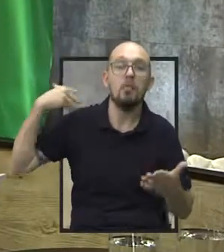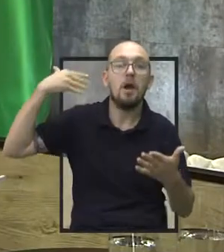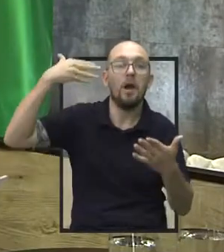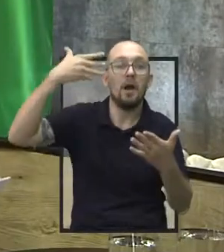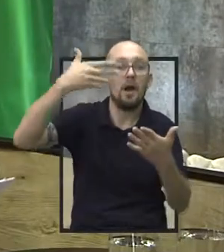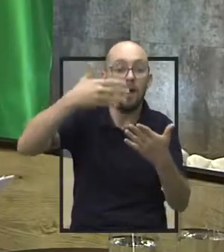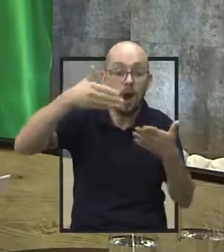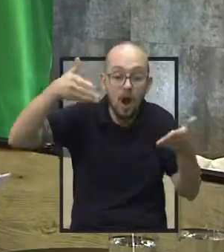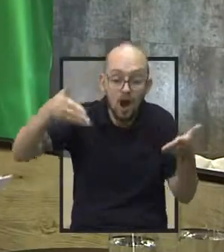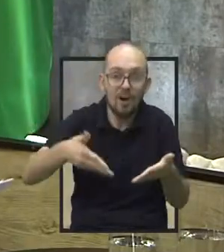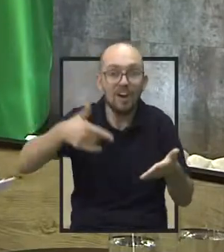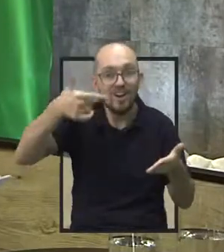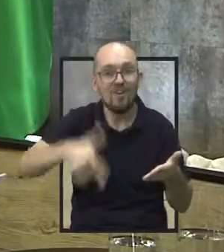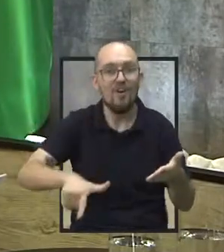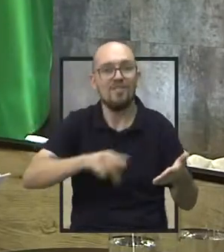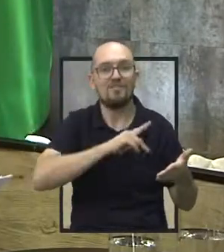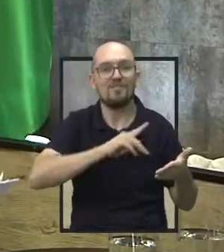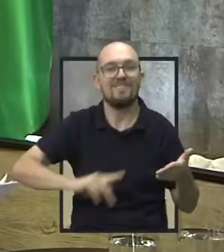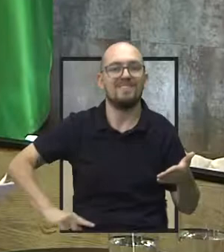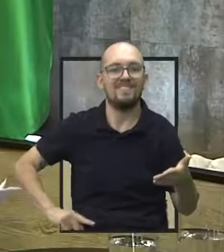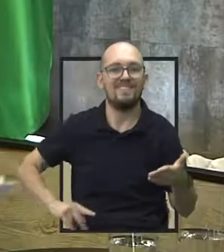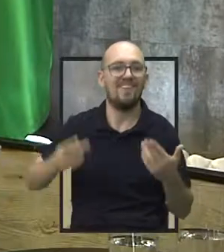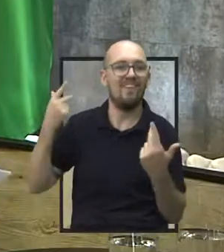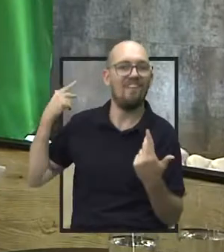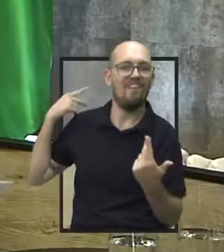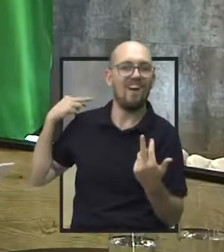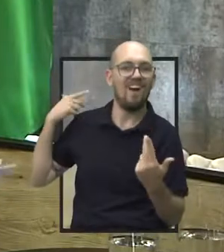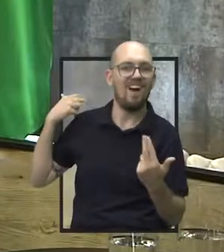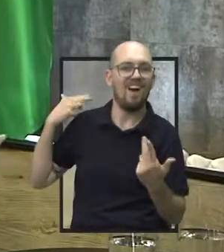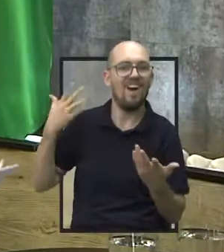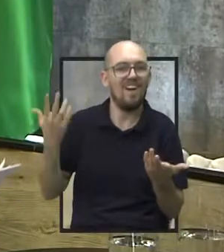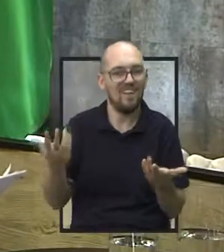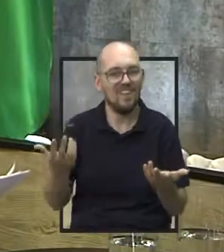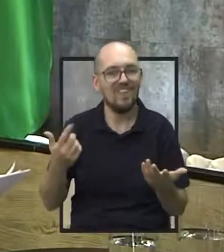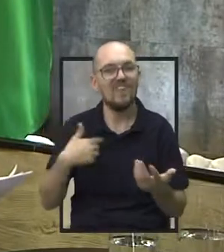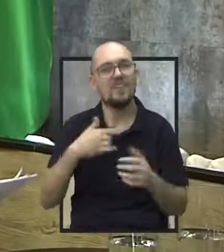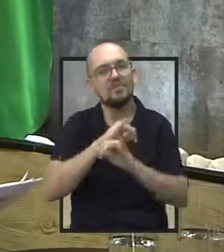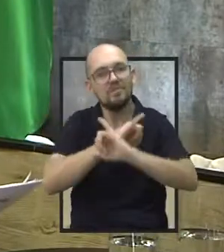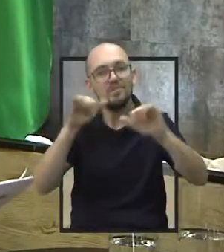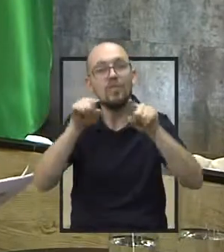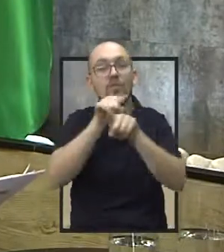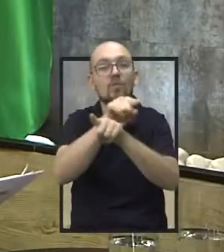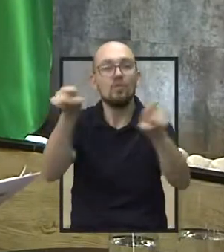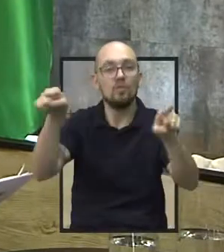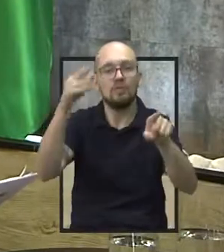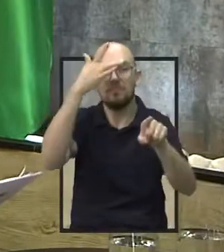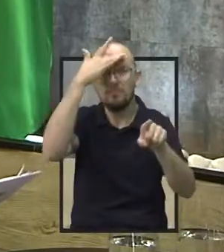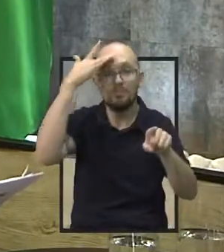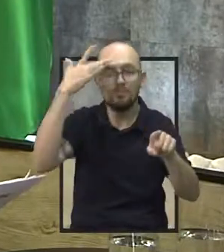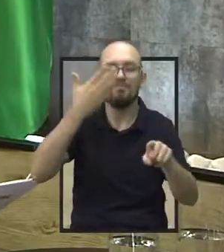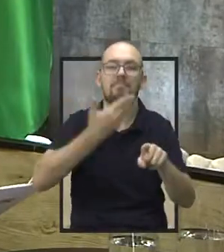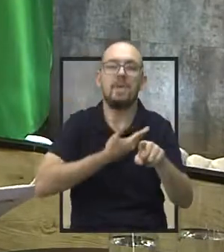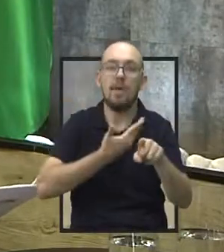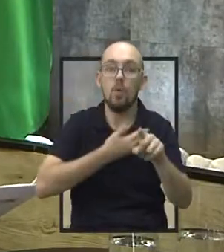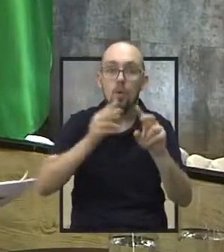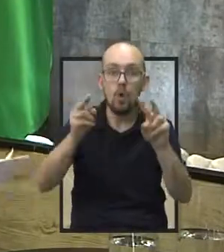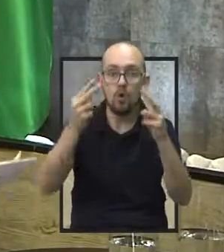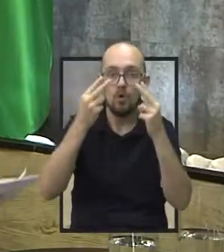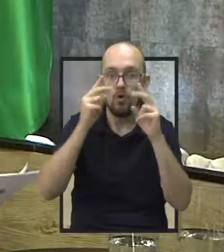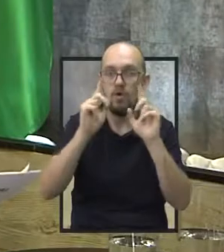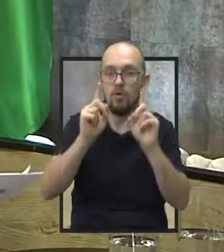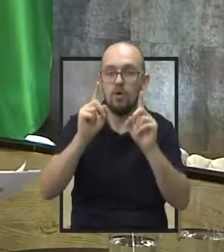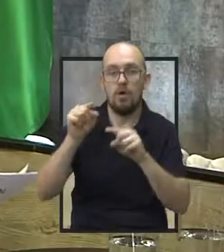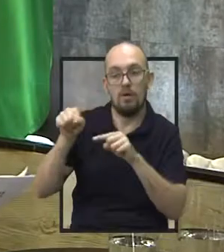como presidente da Câmara também. E eu posso dizer aqui para vocês e para os nossos telespectadores, os nossos amigos que nos assistem,